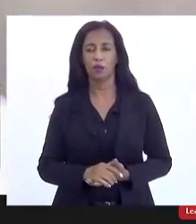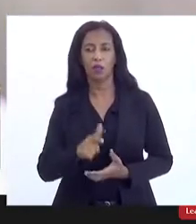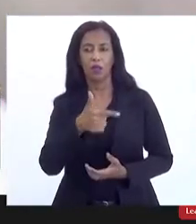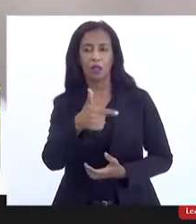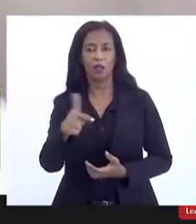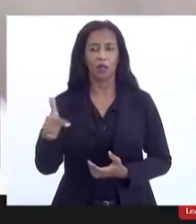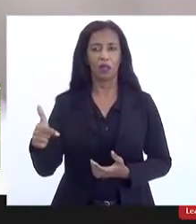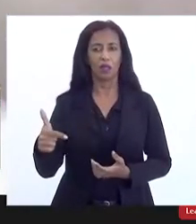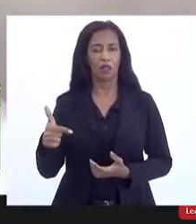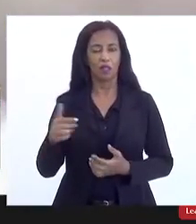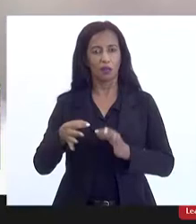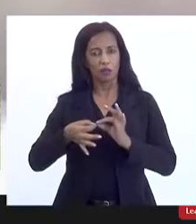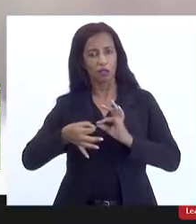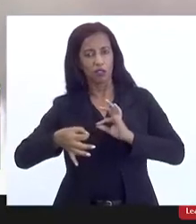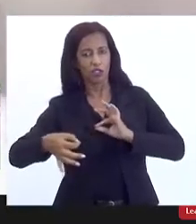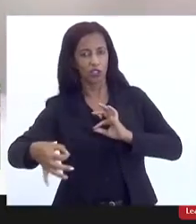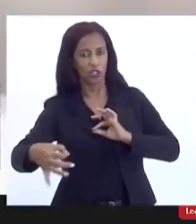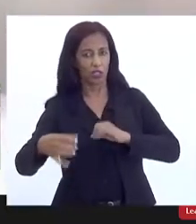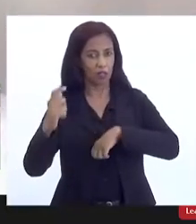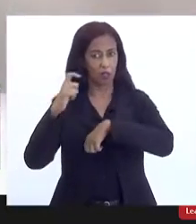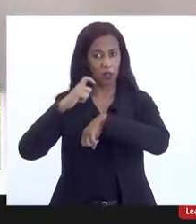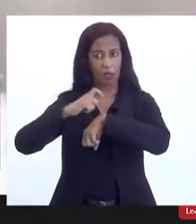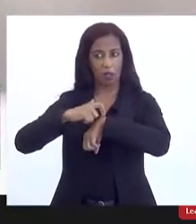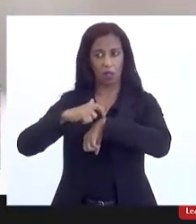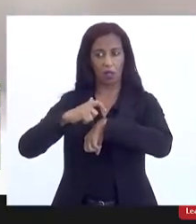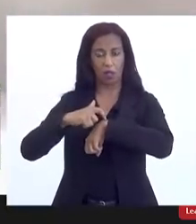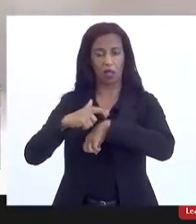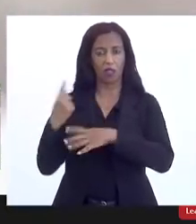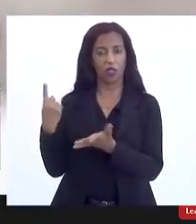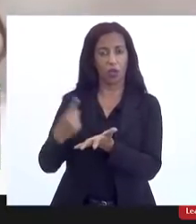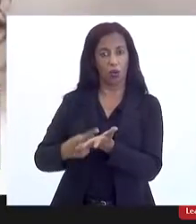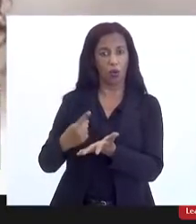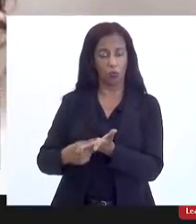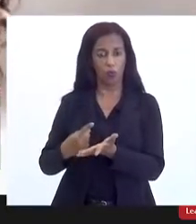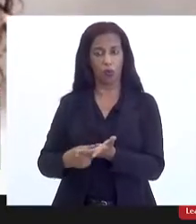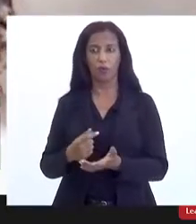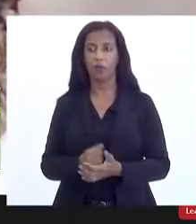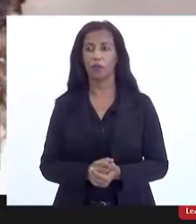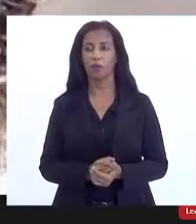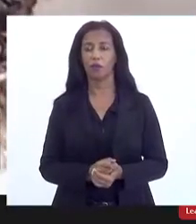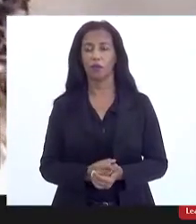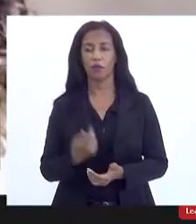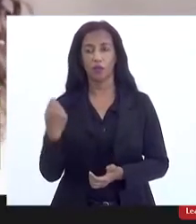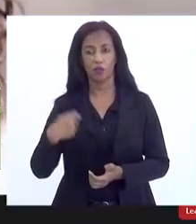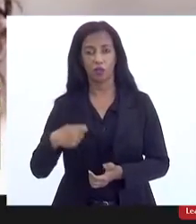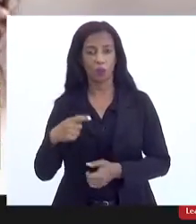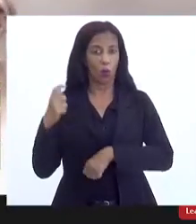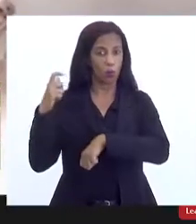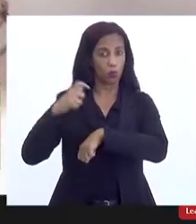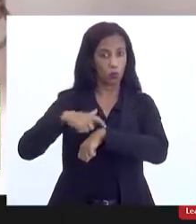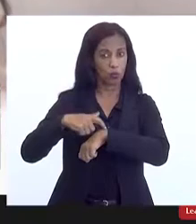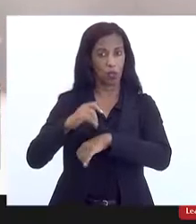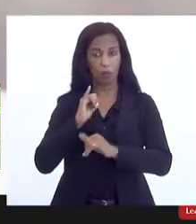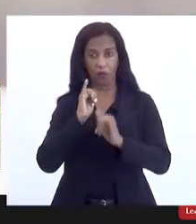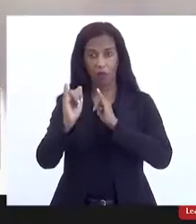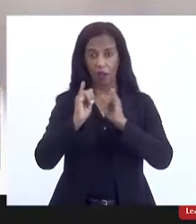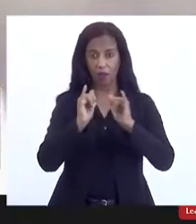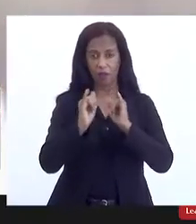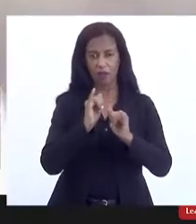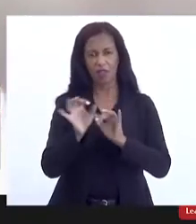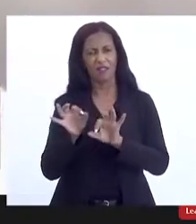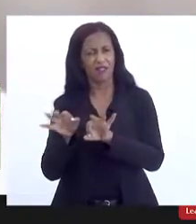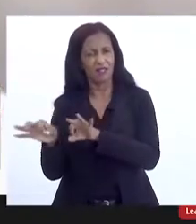não se estenda, para além do horário que todos aqui combinamos de estar, a gente vai contar o tempo e vai avisando daquele